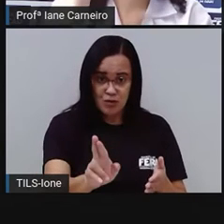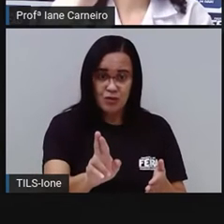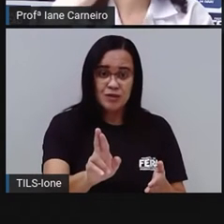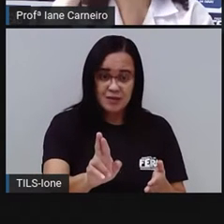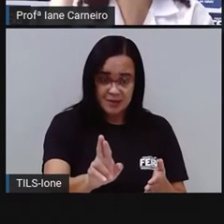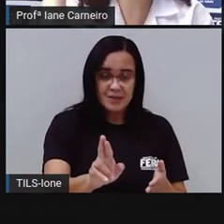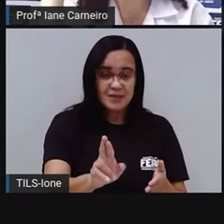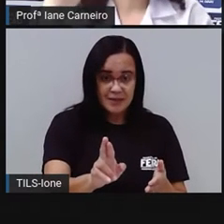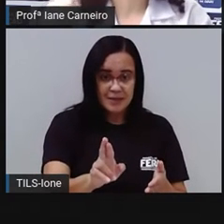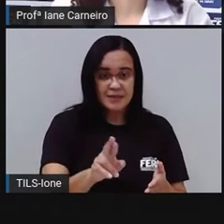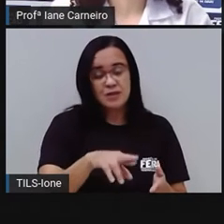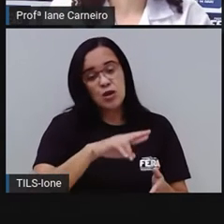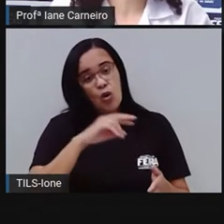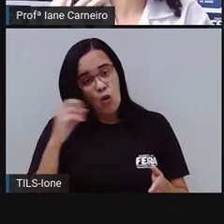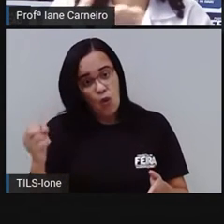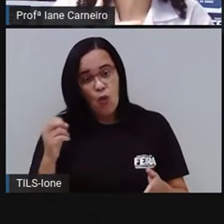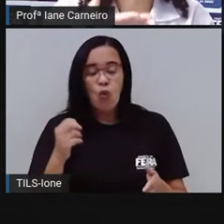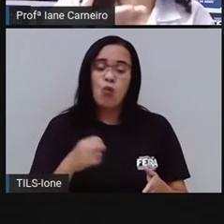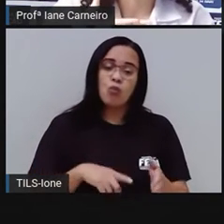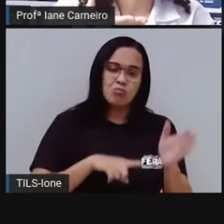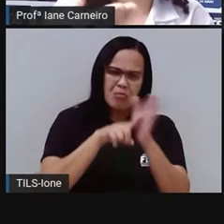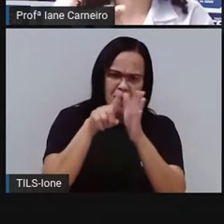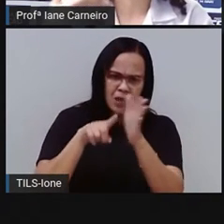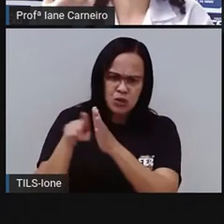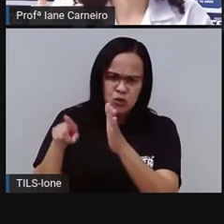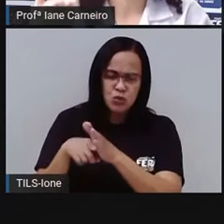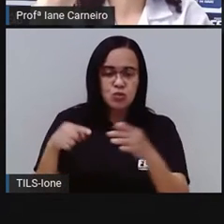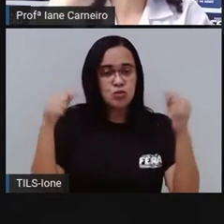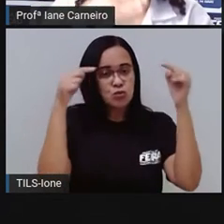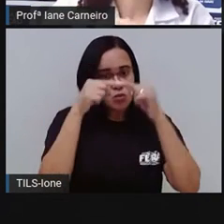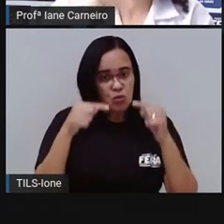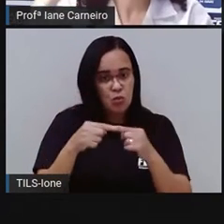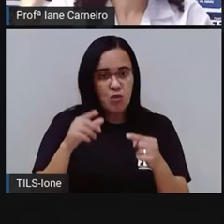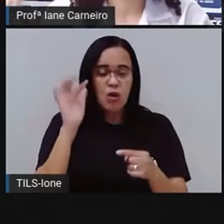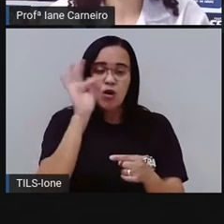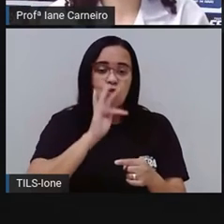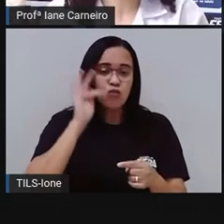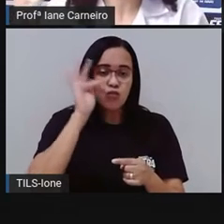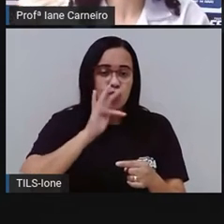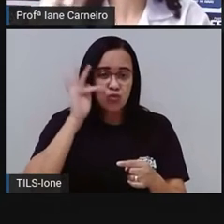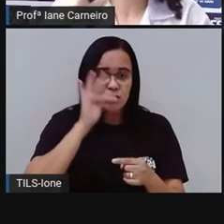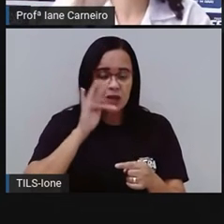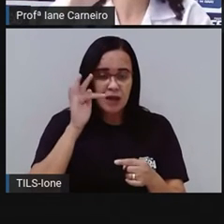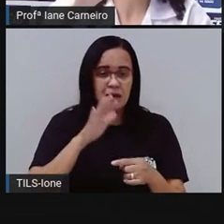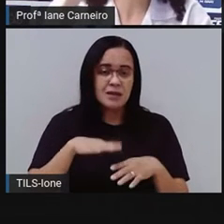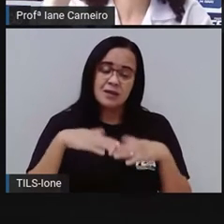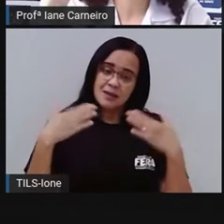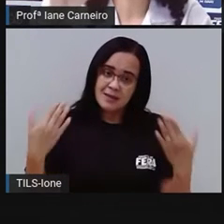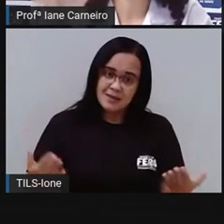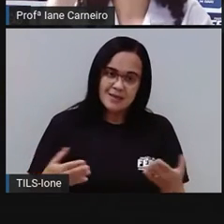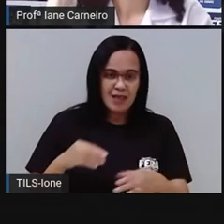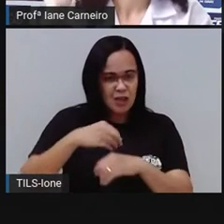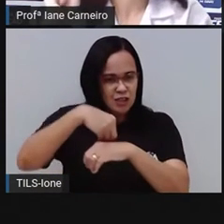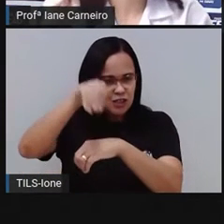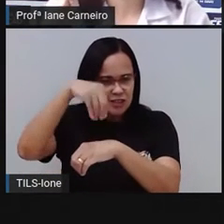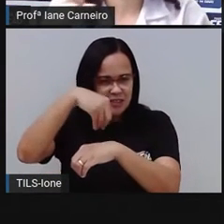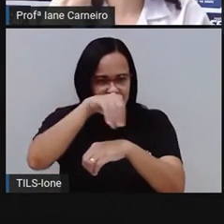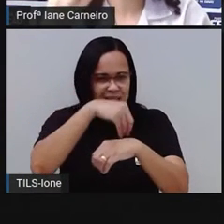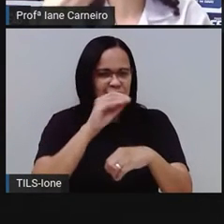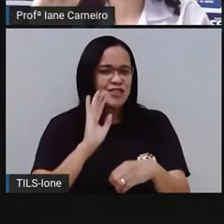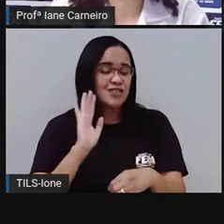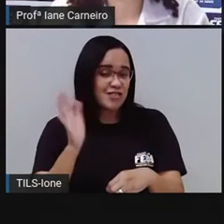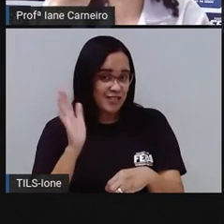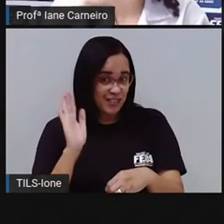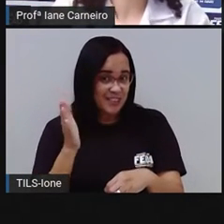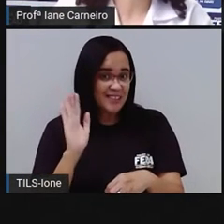Que vai ter... Vai envolver frutas. Porque o nome do livro era o quê? Mamã, malucia, né? Então, a já dá a dica de que